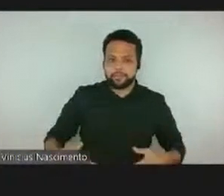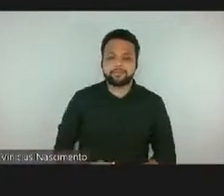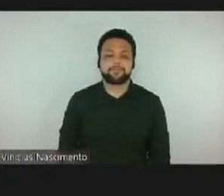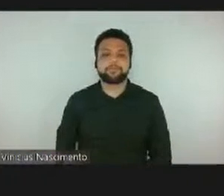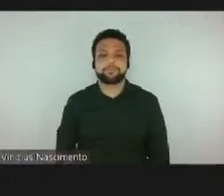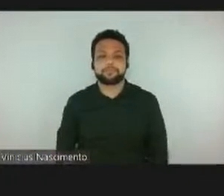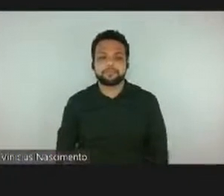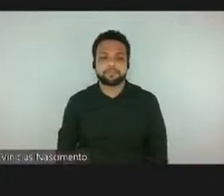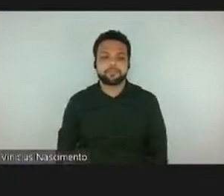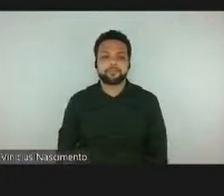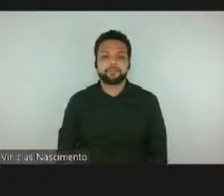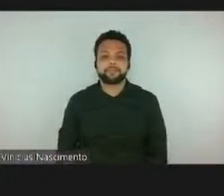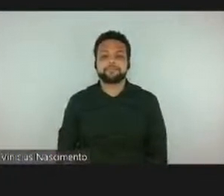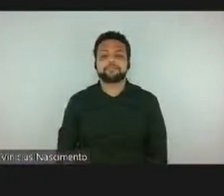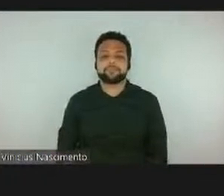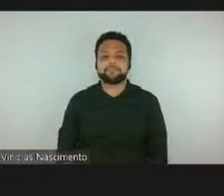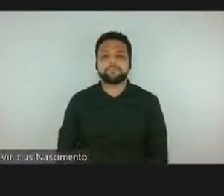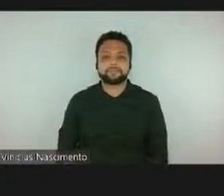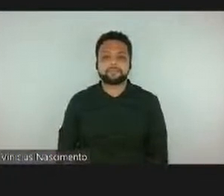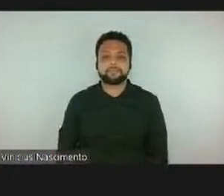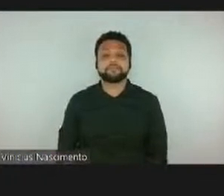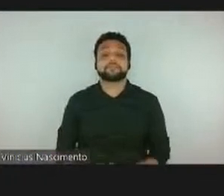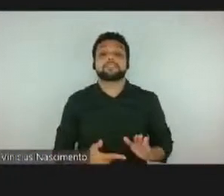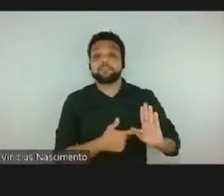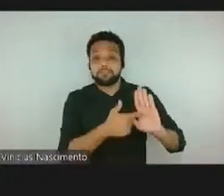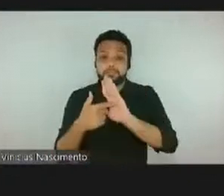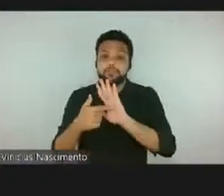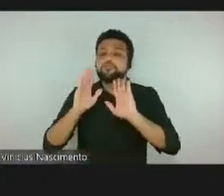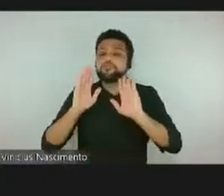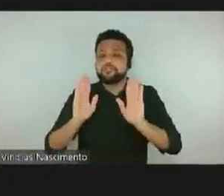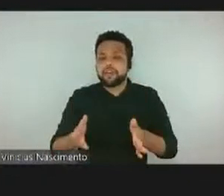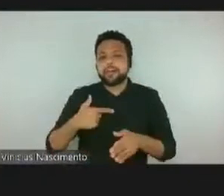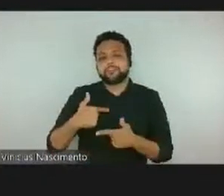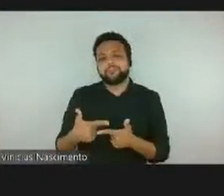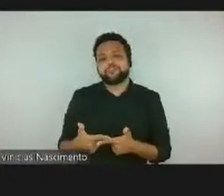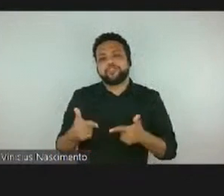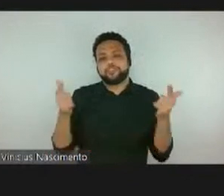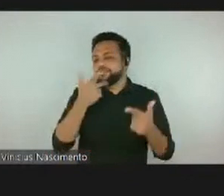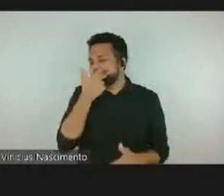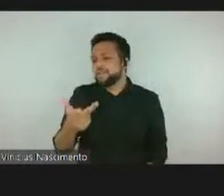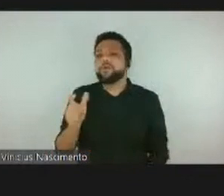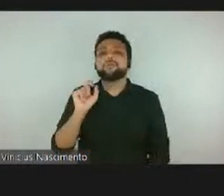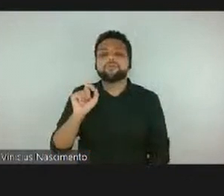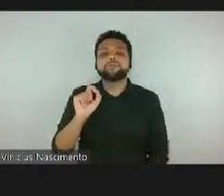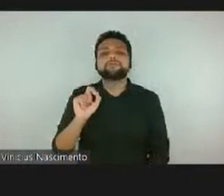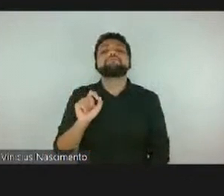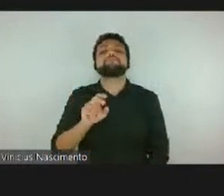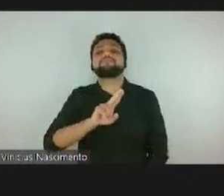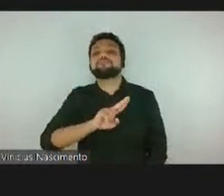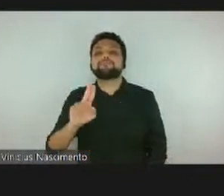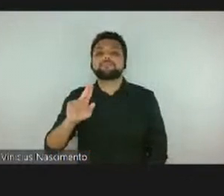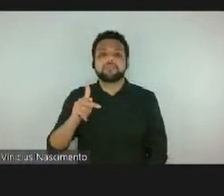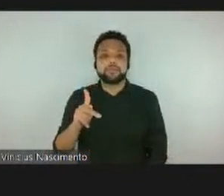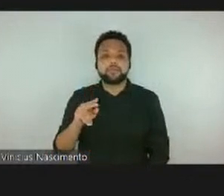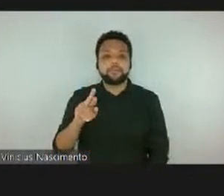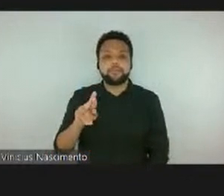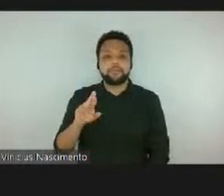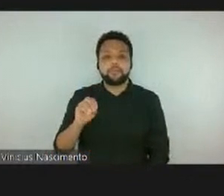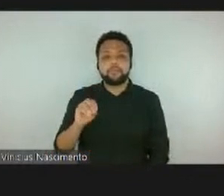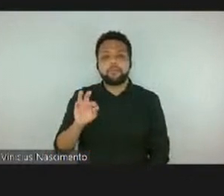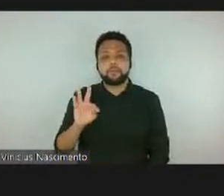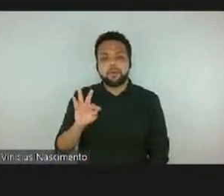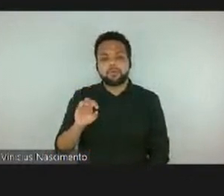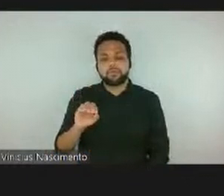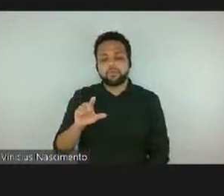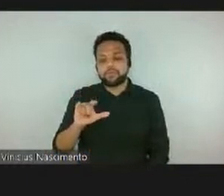Uma das exposições, então, que a gente teve sorte de poder visitar foi uma exposição chamada Proto Livro da Edith Derdick,